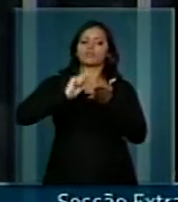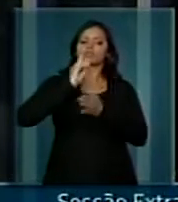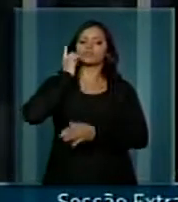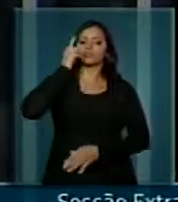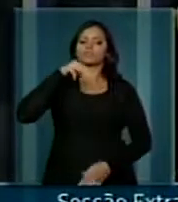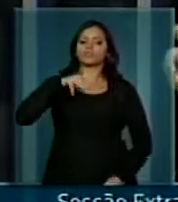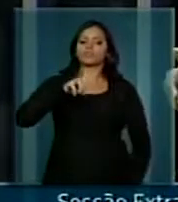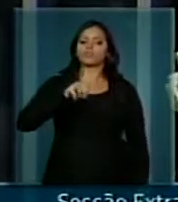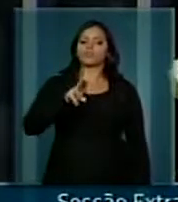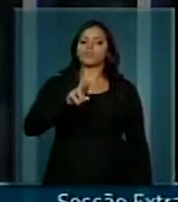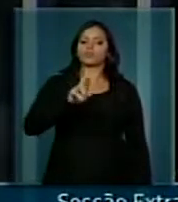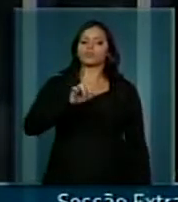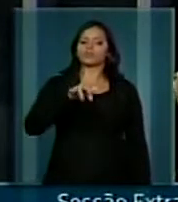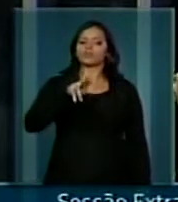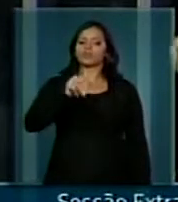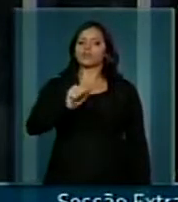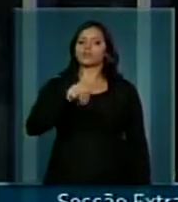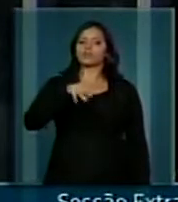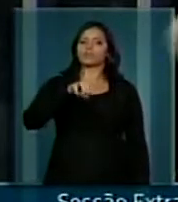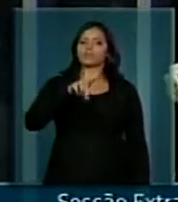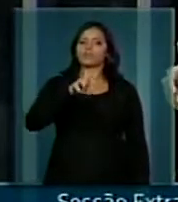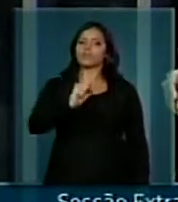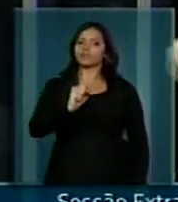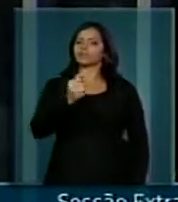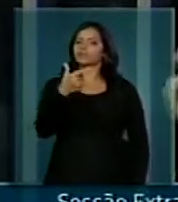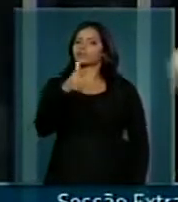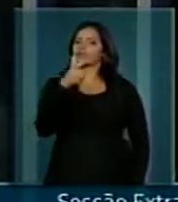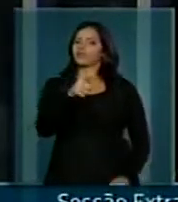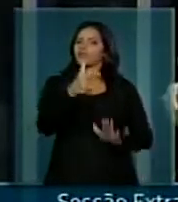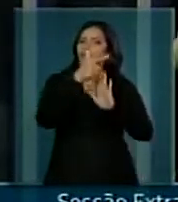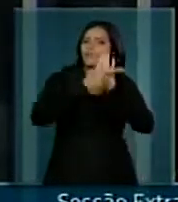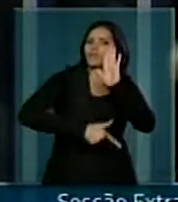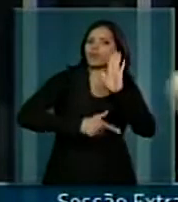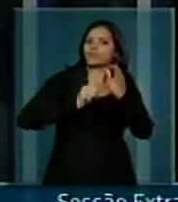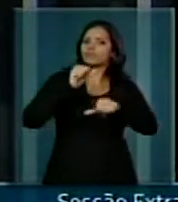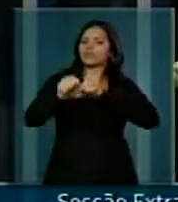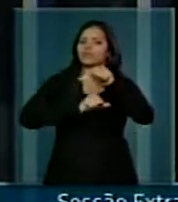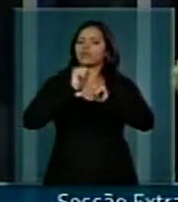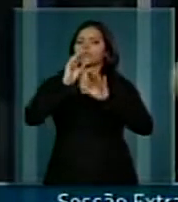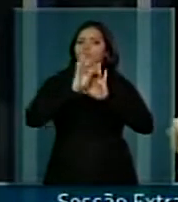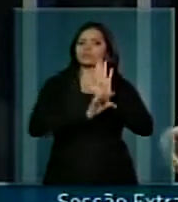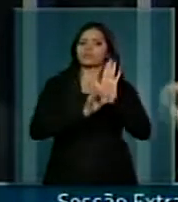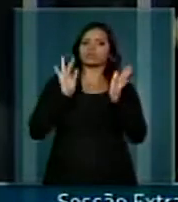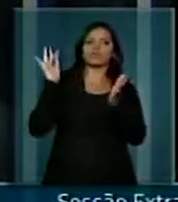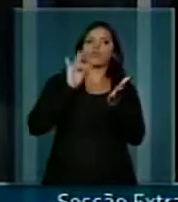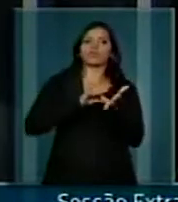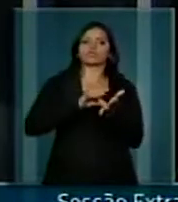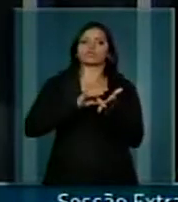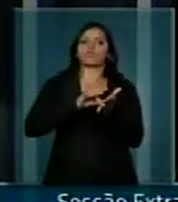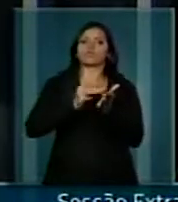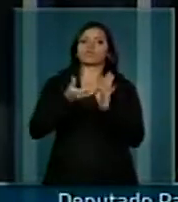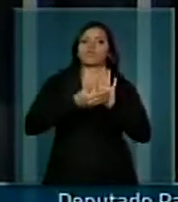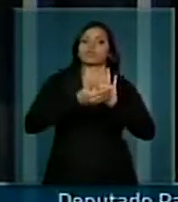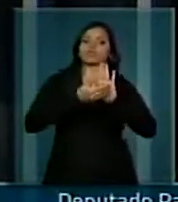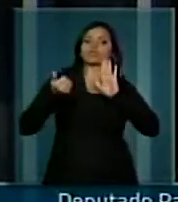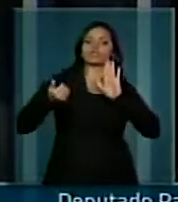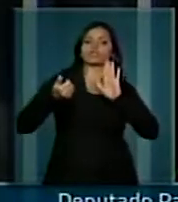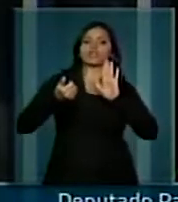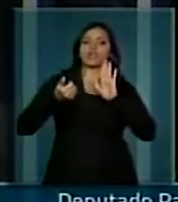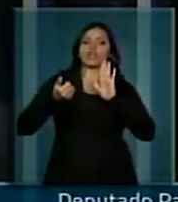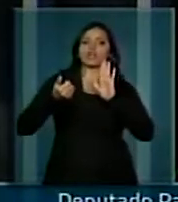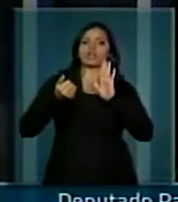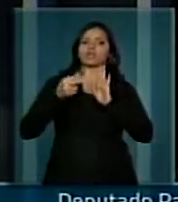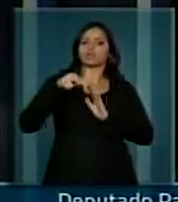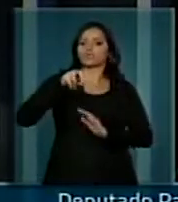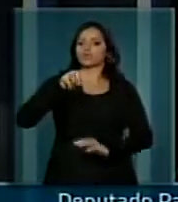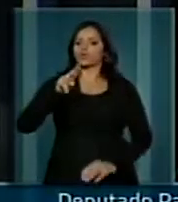deputado Moreira Mendes sem qualquer modificação no texto original, que quer excluir o